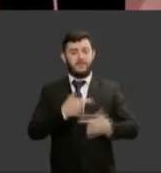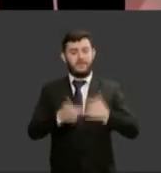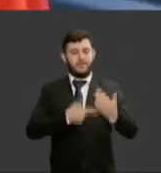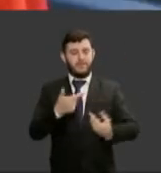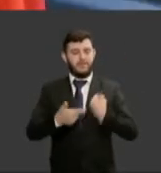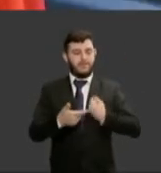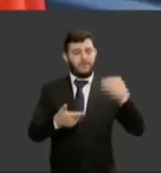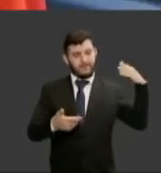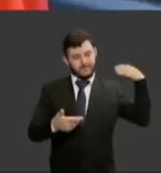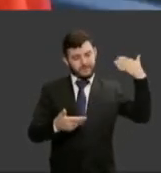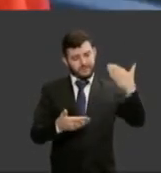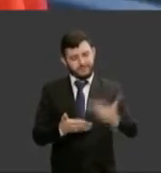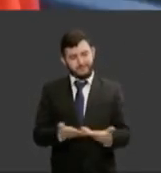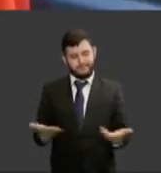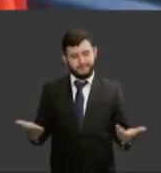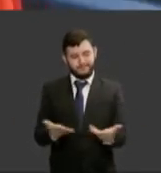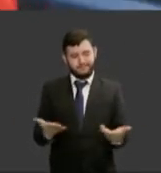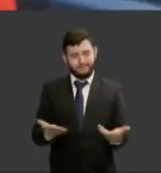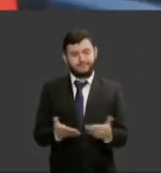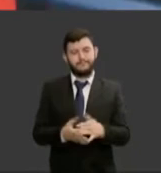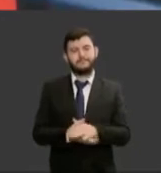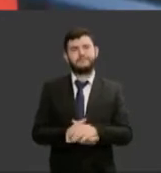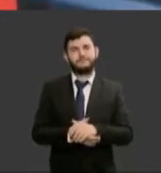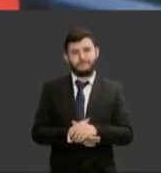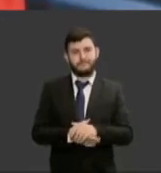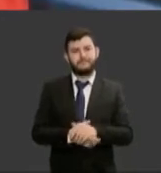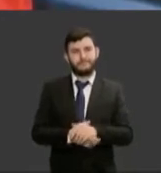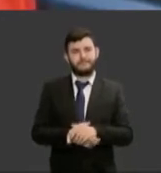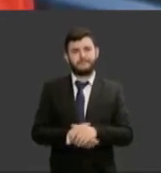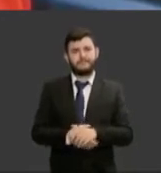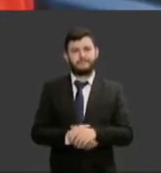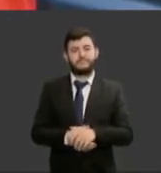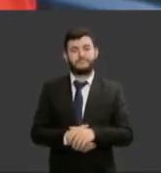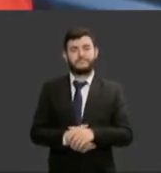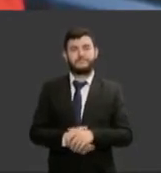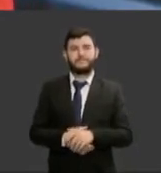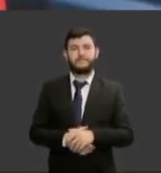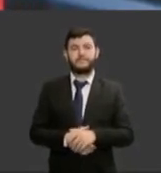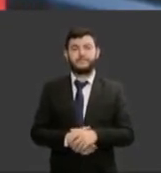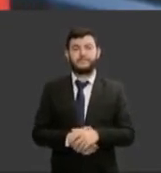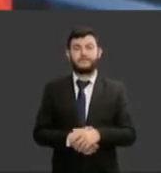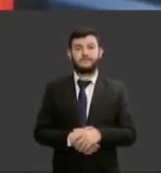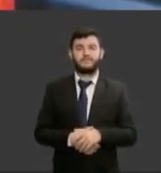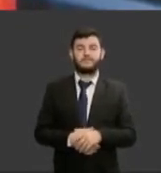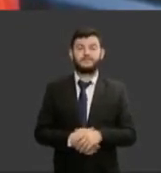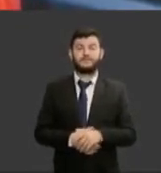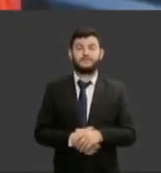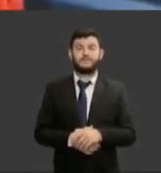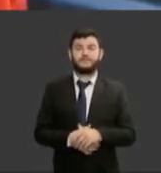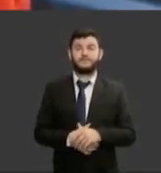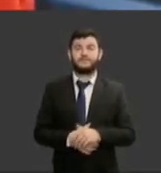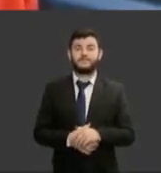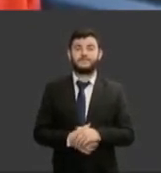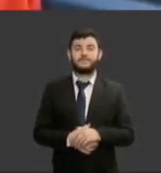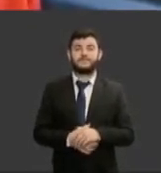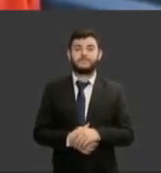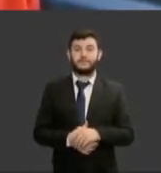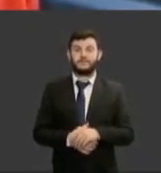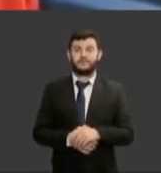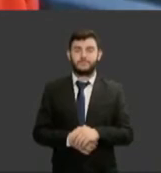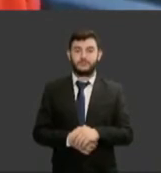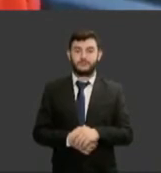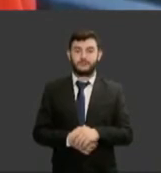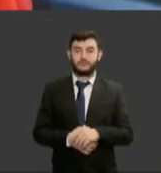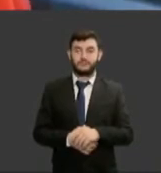senhoras e senhores boa tarde a todos em primeiro lugar gostaria de começar a minha fala cumprimentando hoje todas as